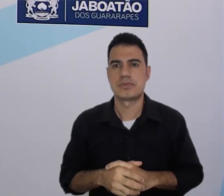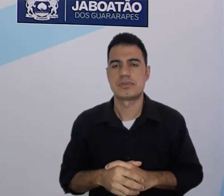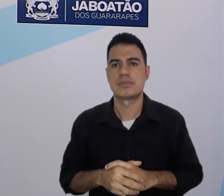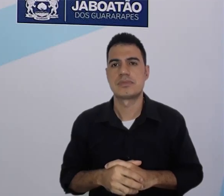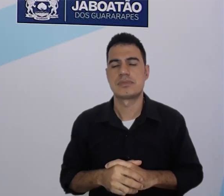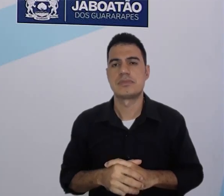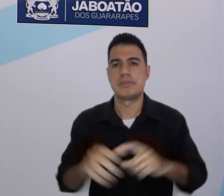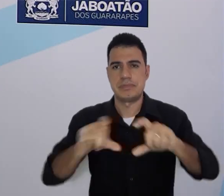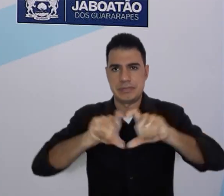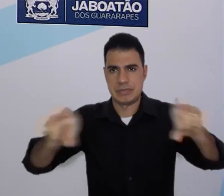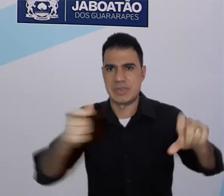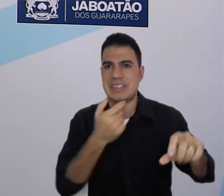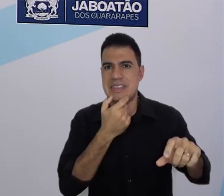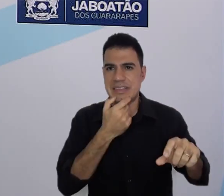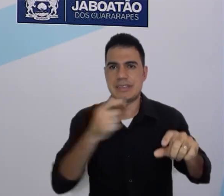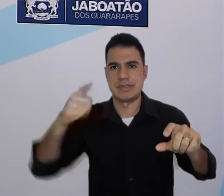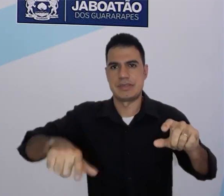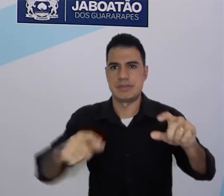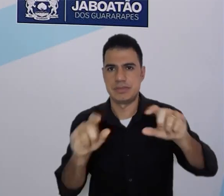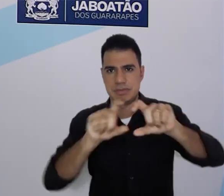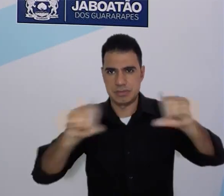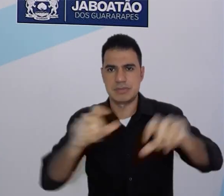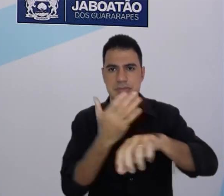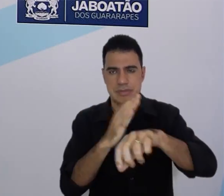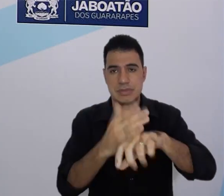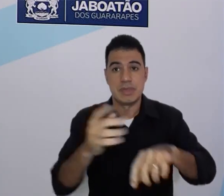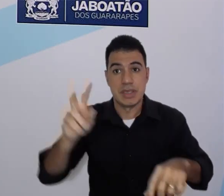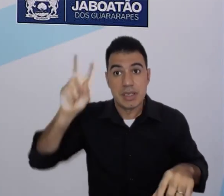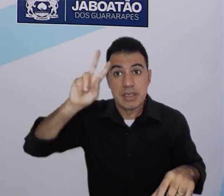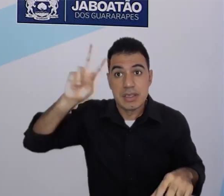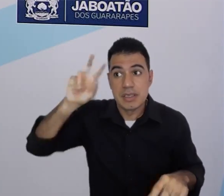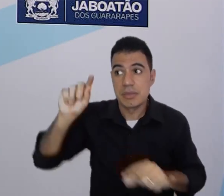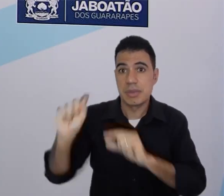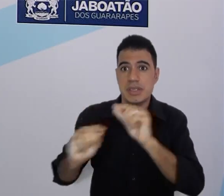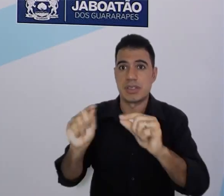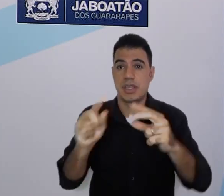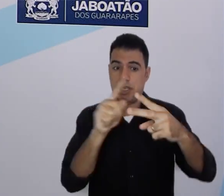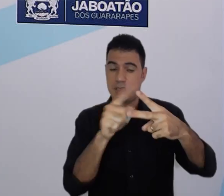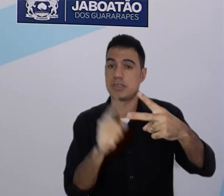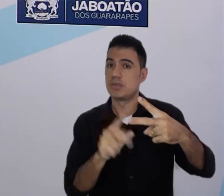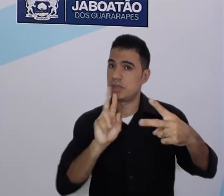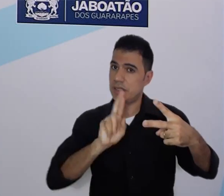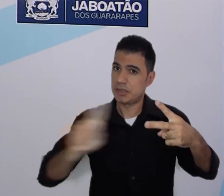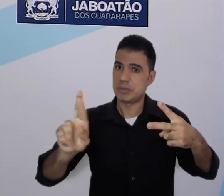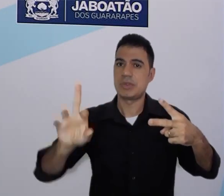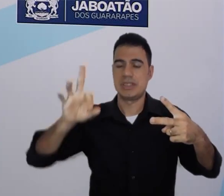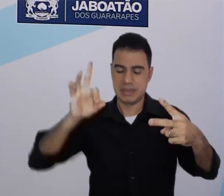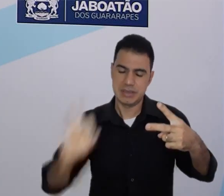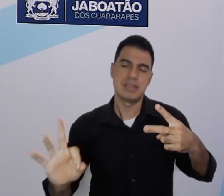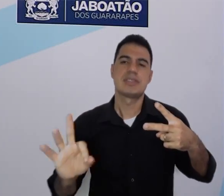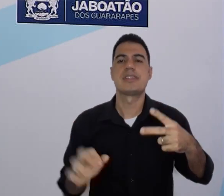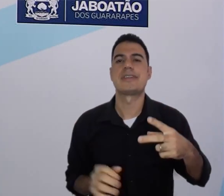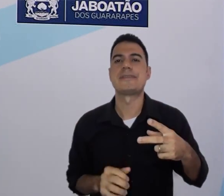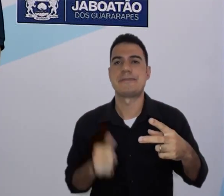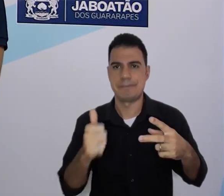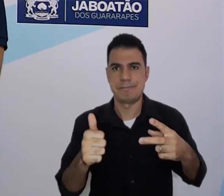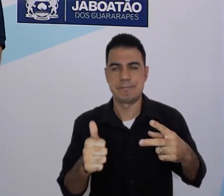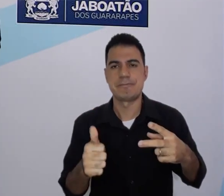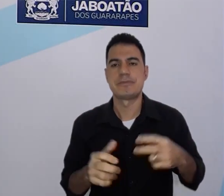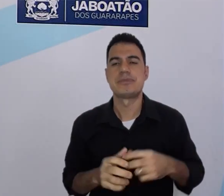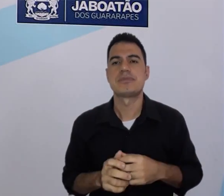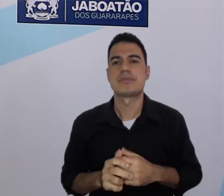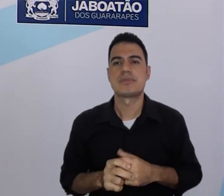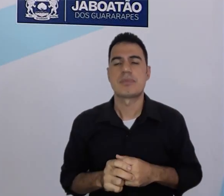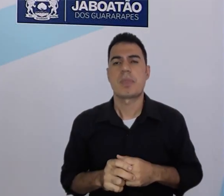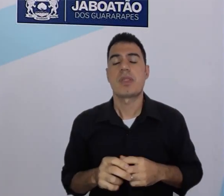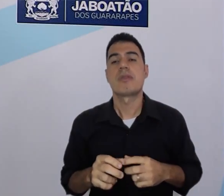old. I am 14. Lembrando, vocês têm essas duas respostas. Introducing people.